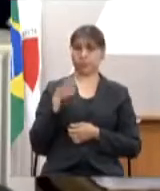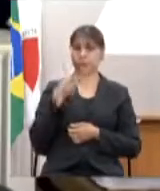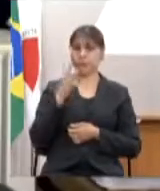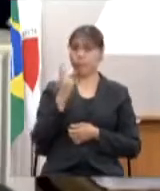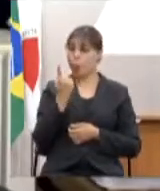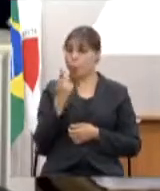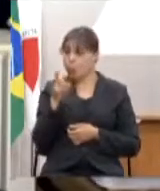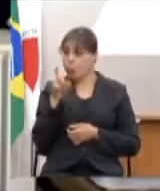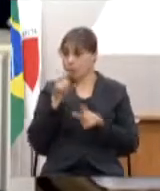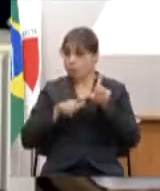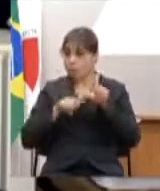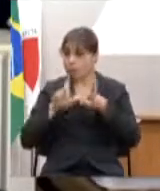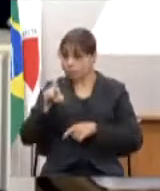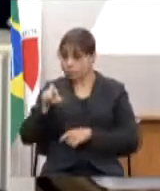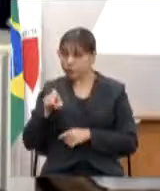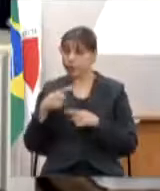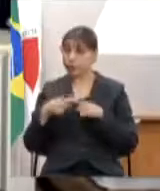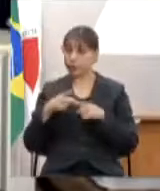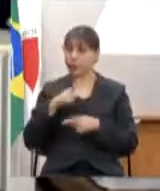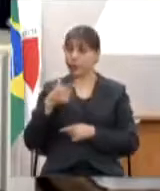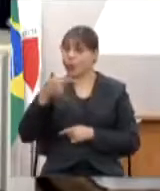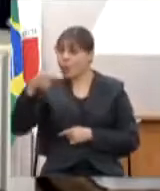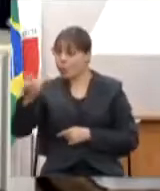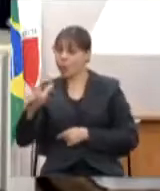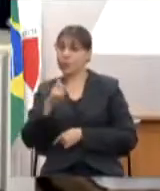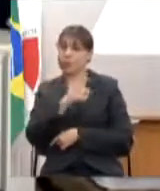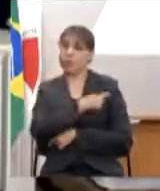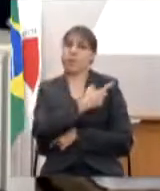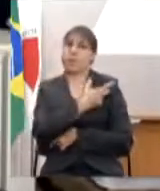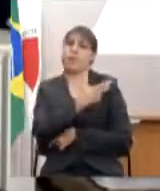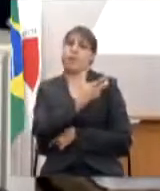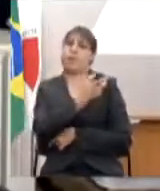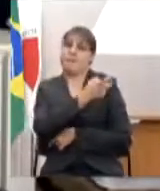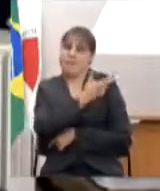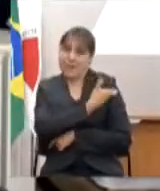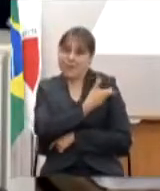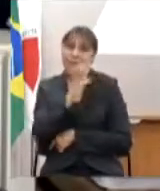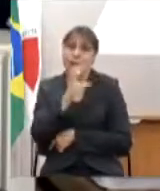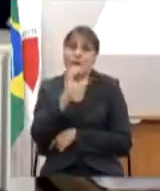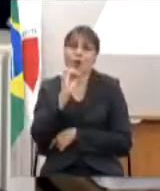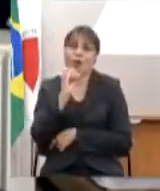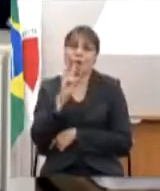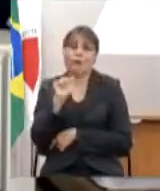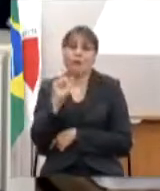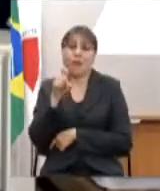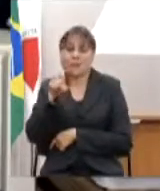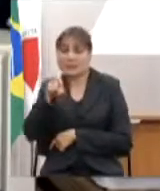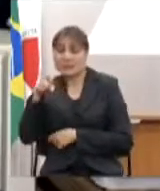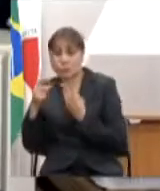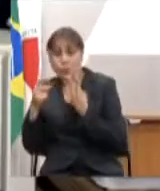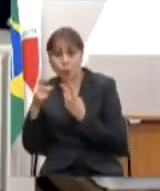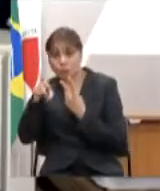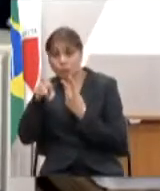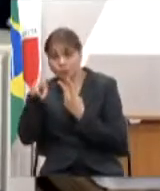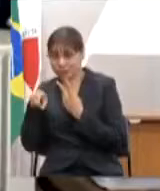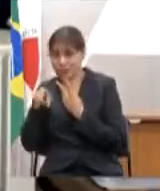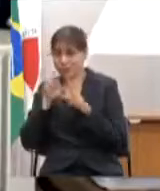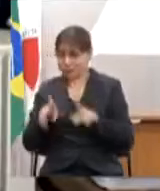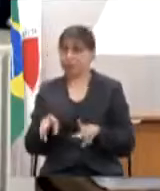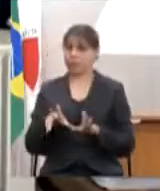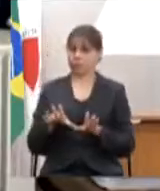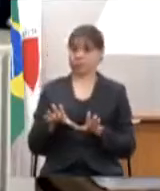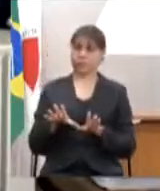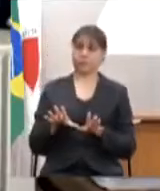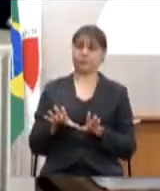X porque existe a vacina específica COVAX com dois X. Esse esforço internacional ele engloba